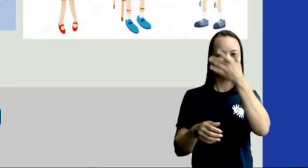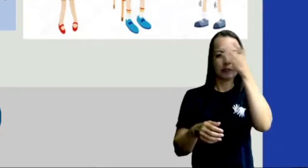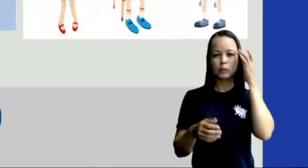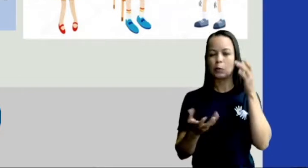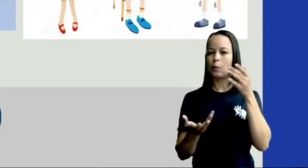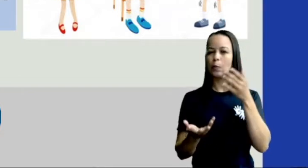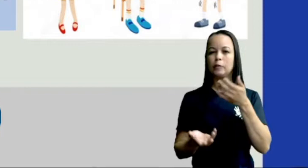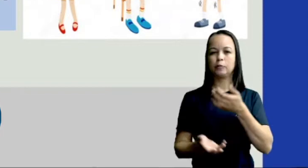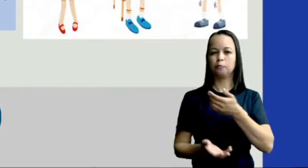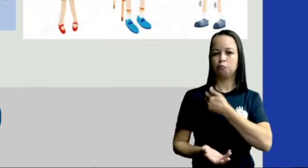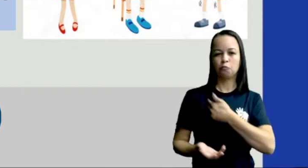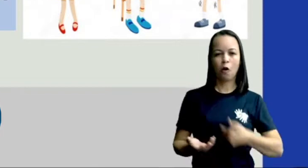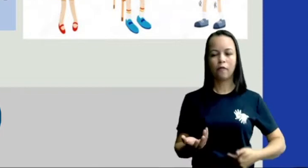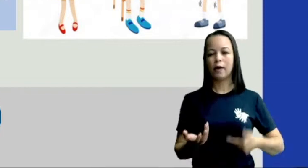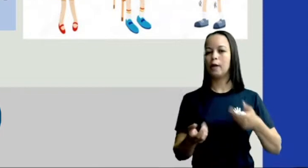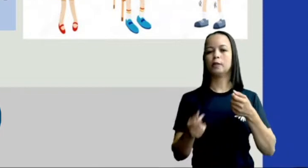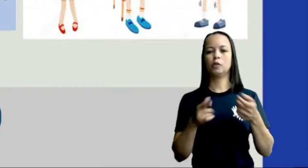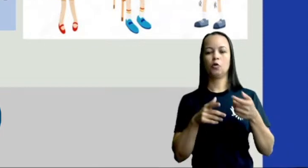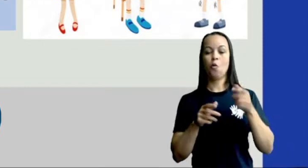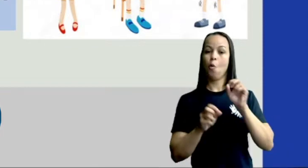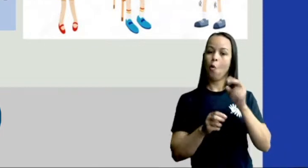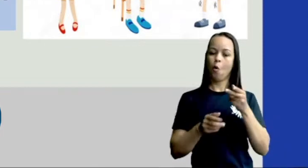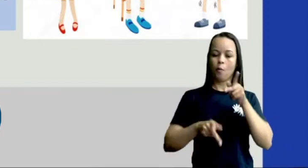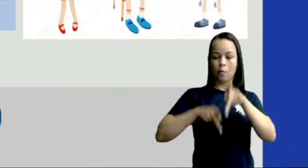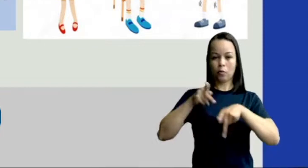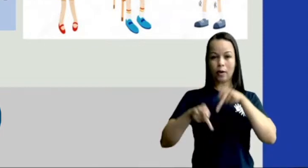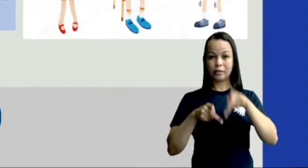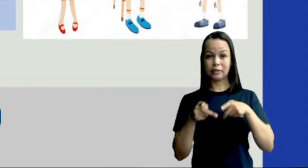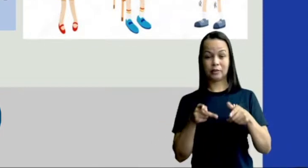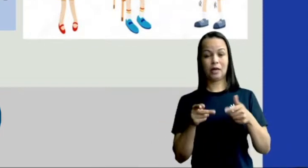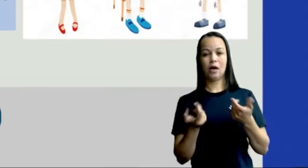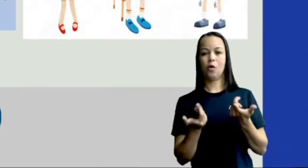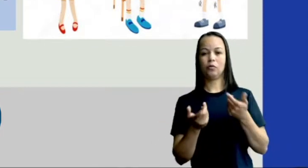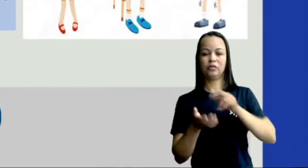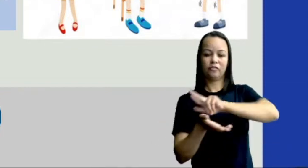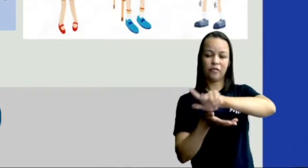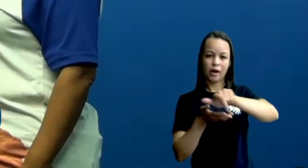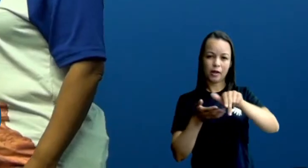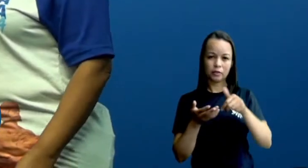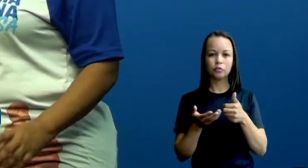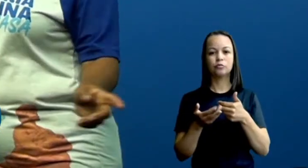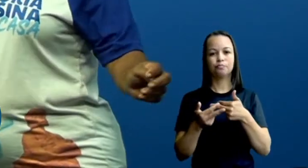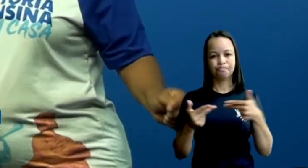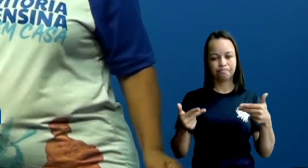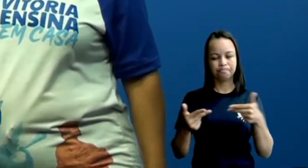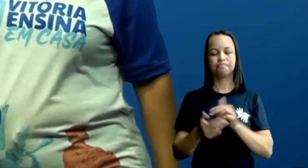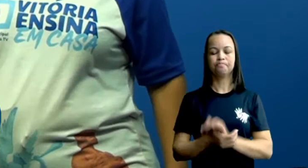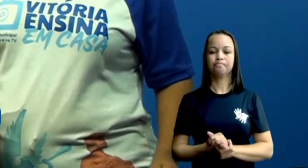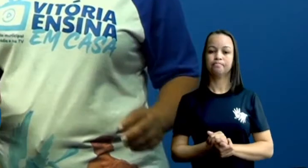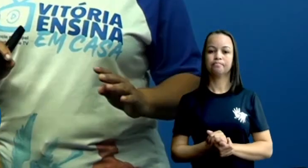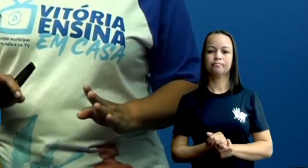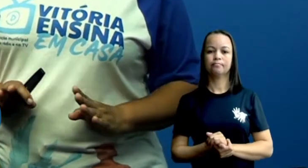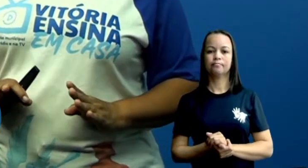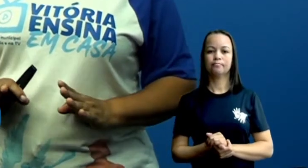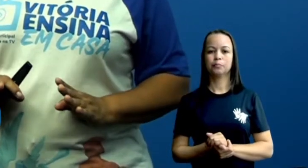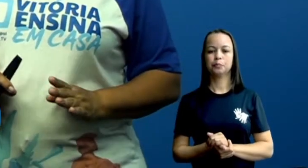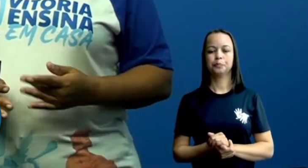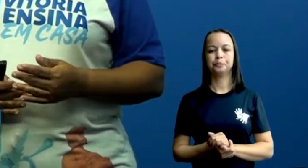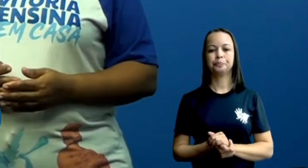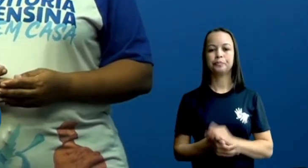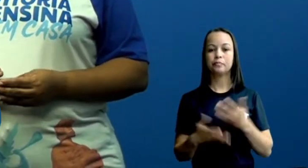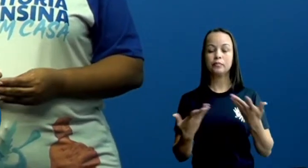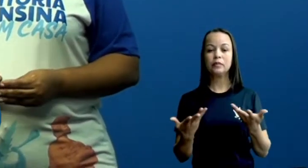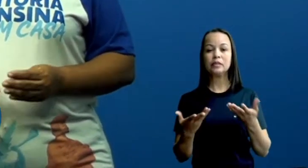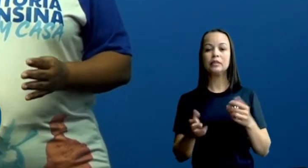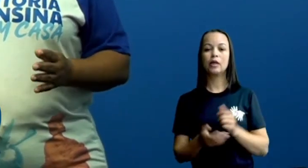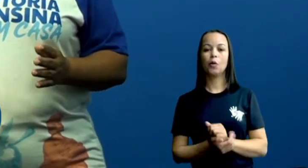pela normalização da população diante da crise por diversos fatores. Vejam só. Pois é,